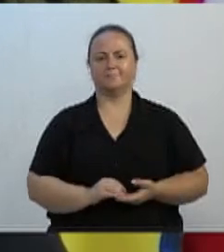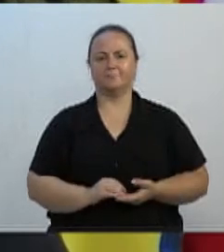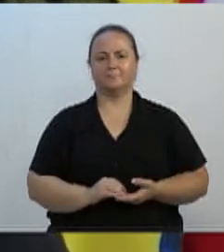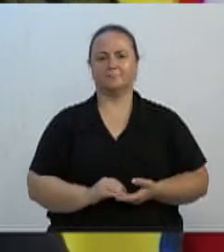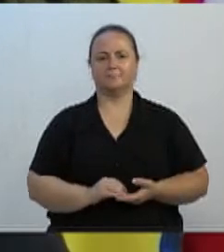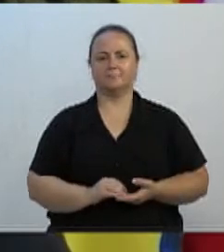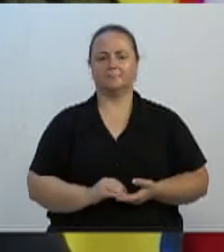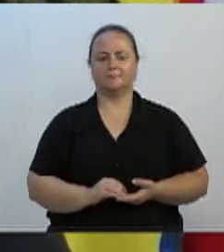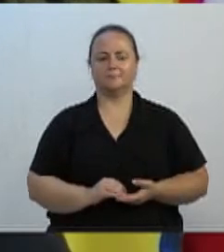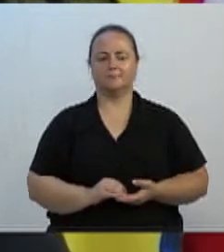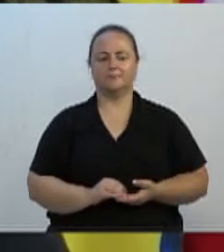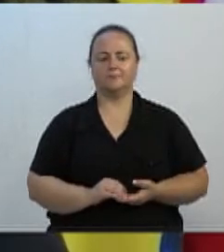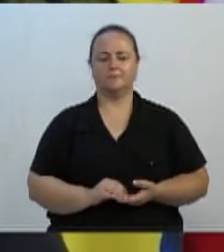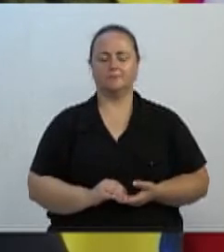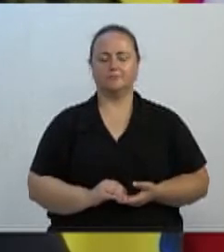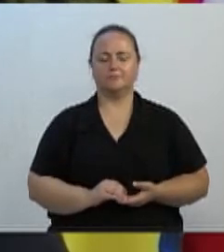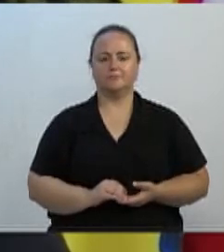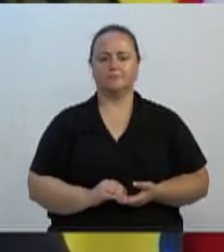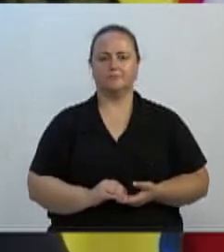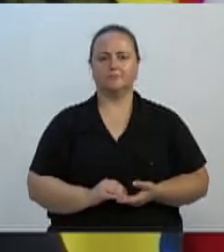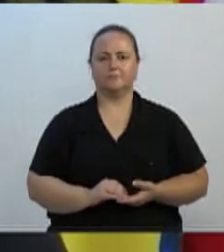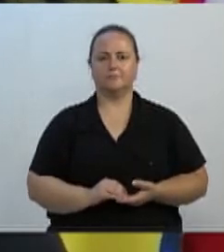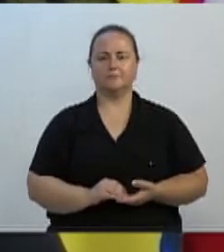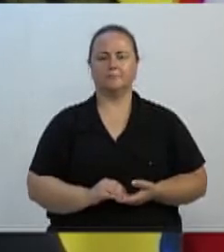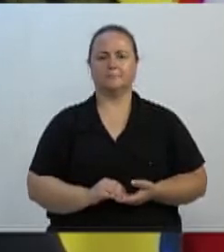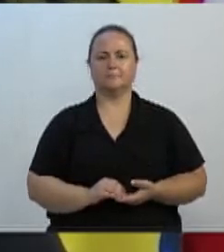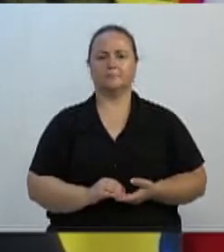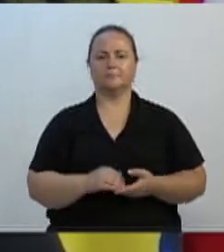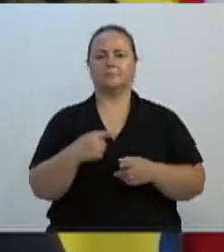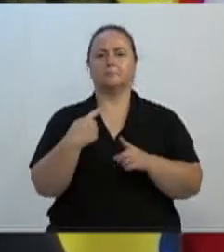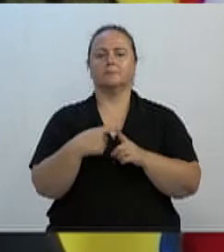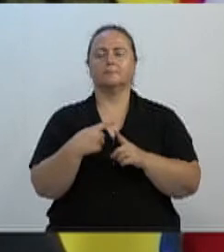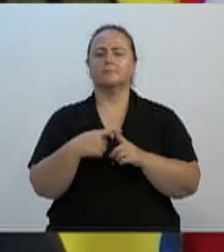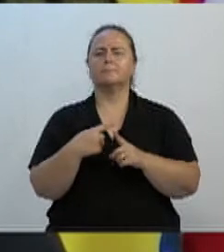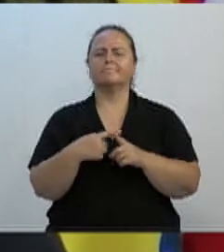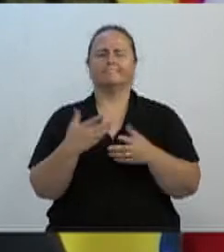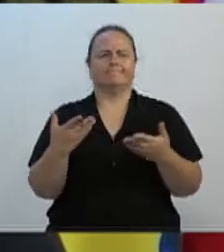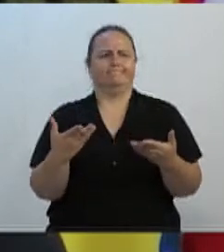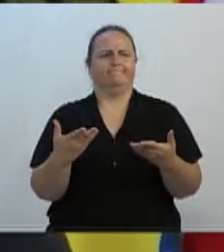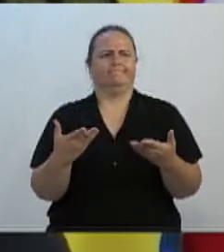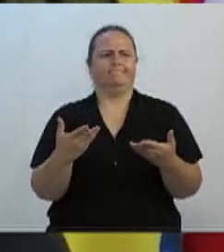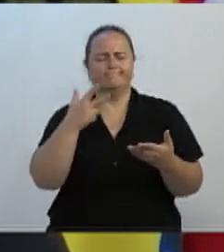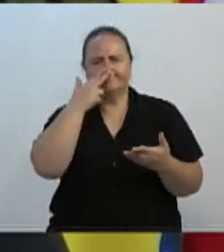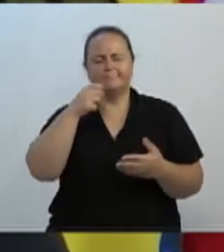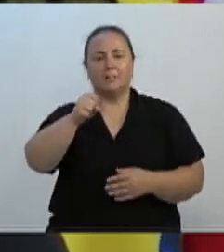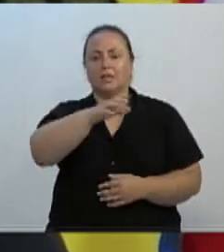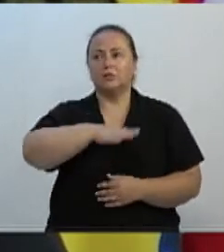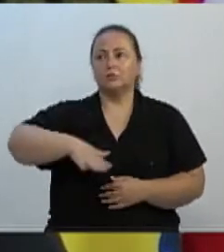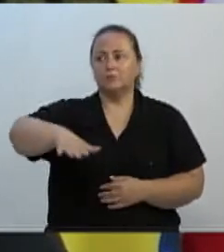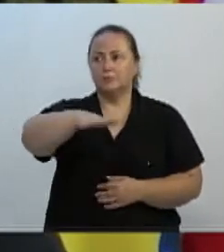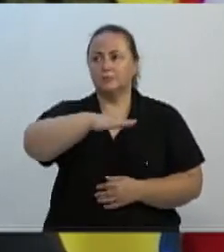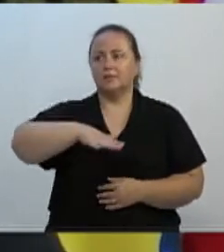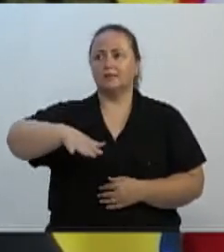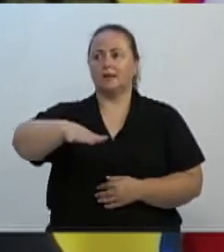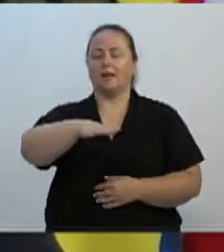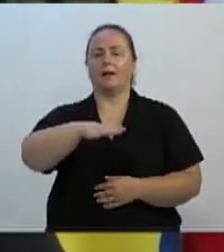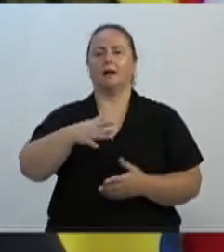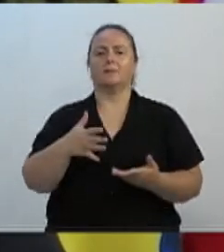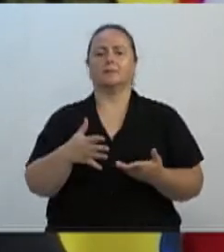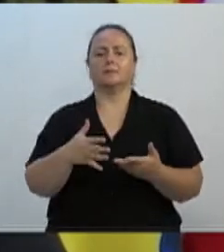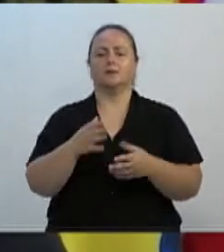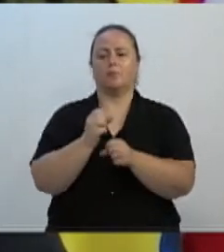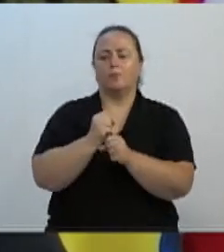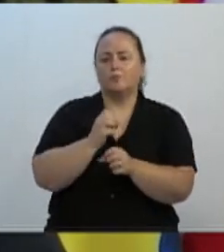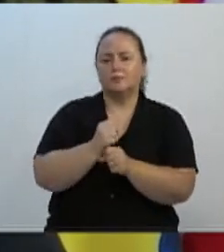Por que a gente afirma muito essa questão da sociedade empresária que o contador, a sociedade do contador